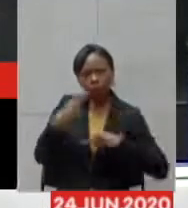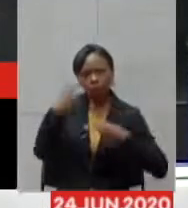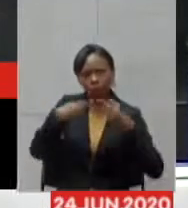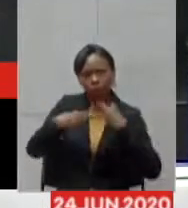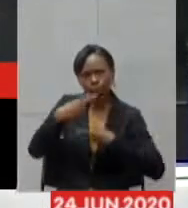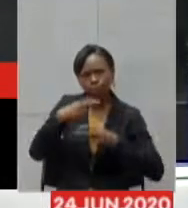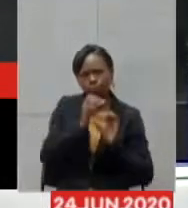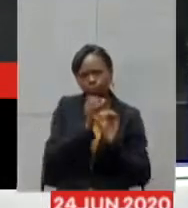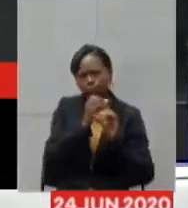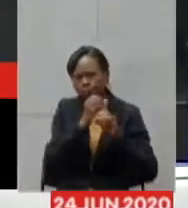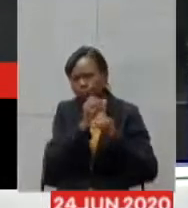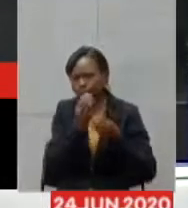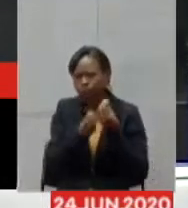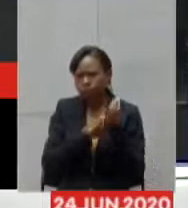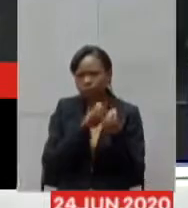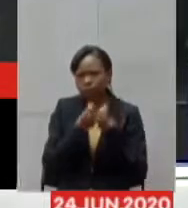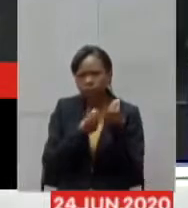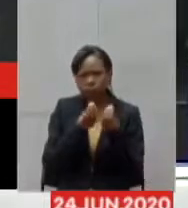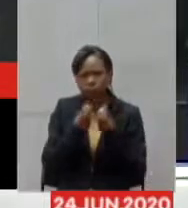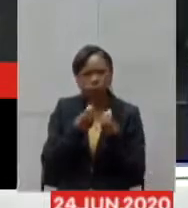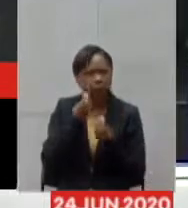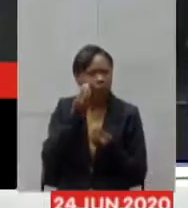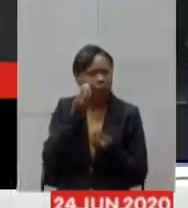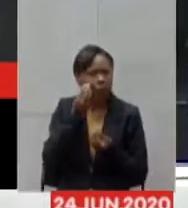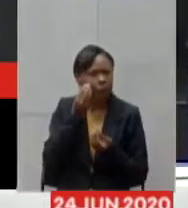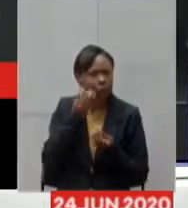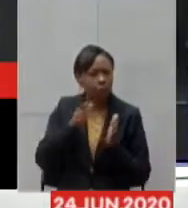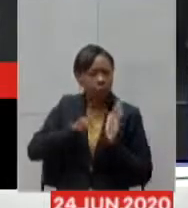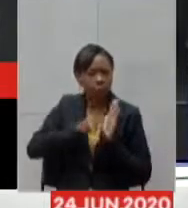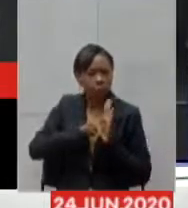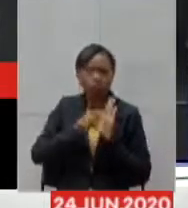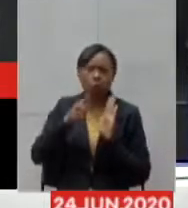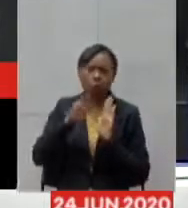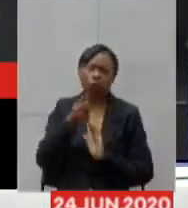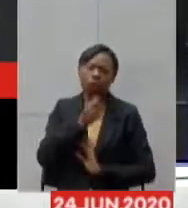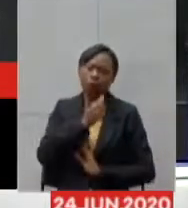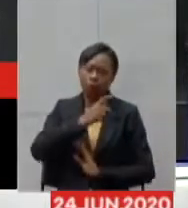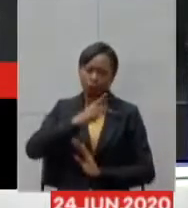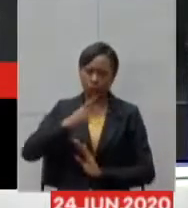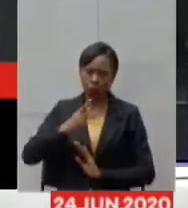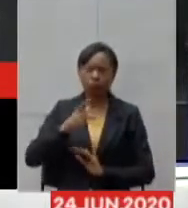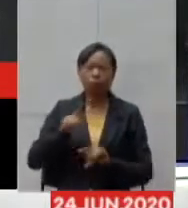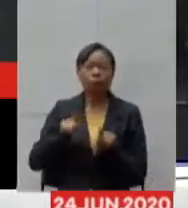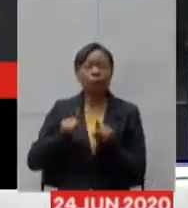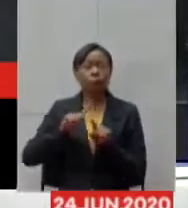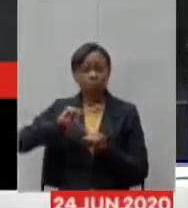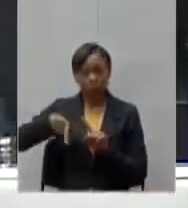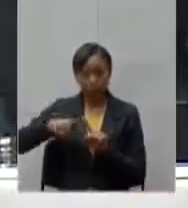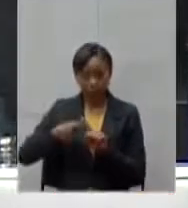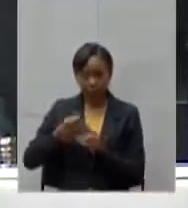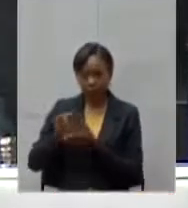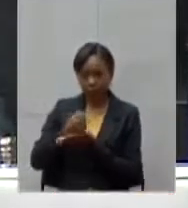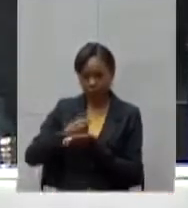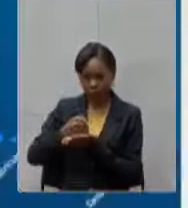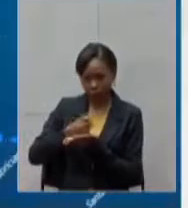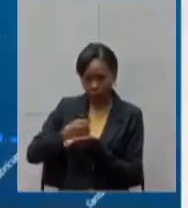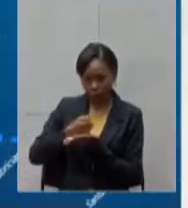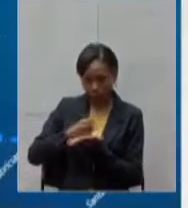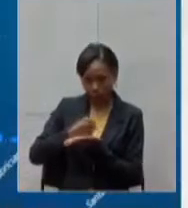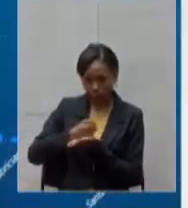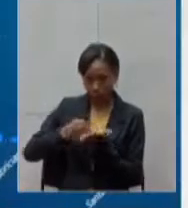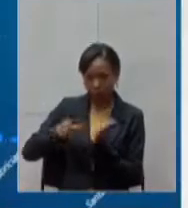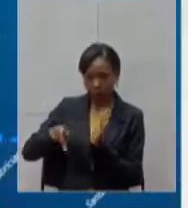nós acompanharmos a epidemia ao longo do Estado. A farmácia de Minas, ela tem hoje uma entrega